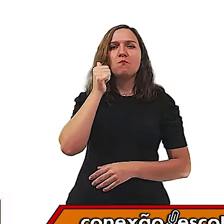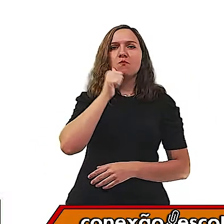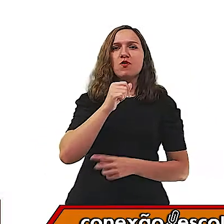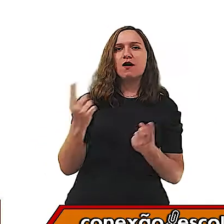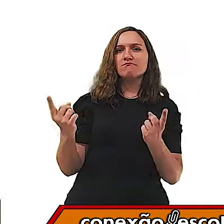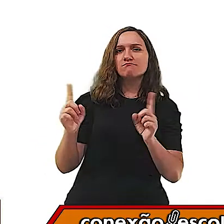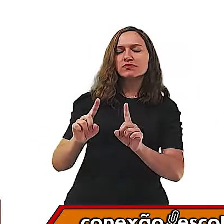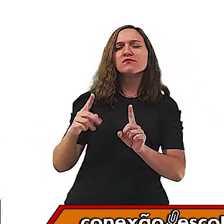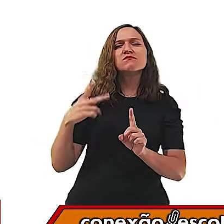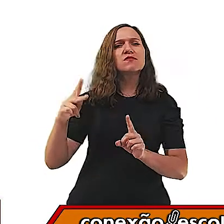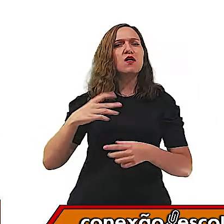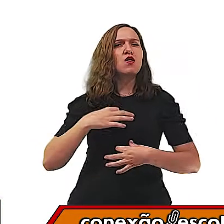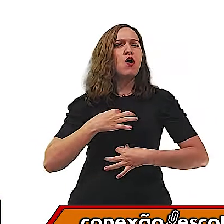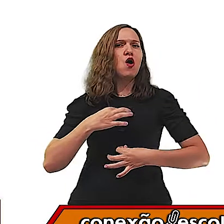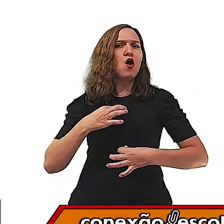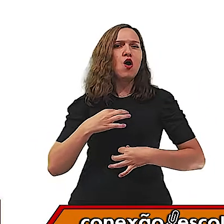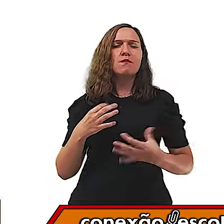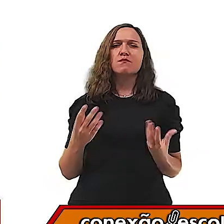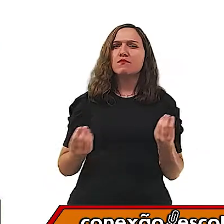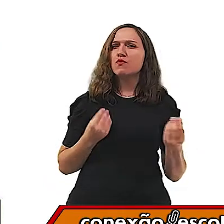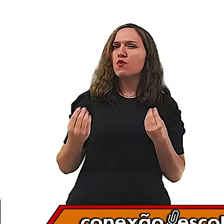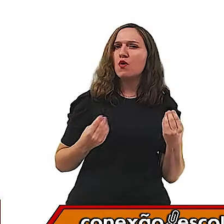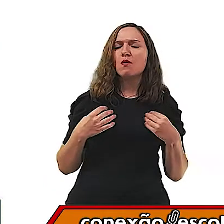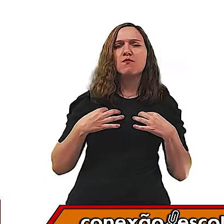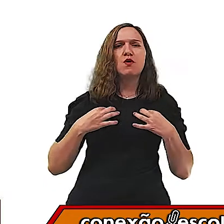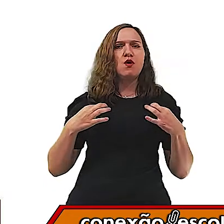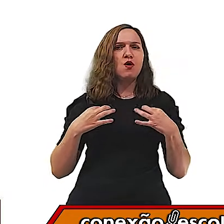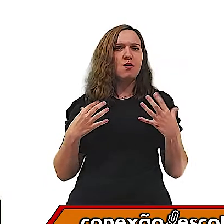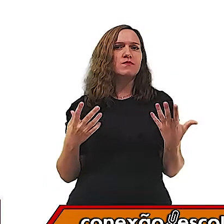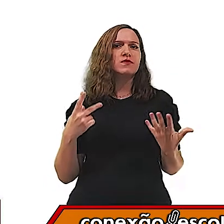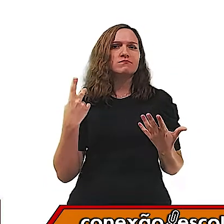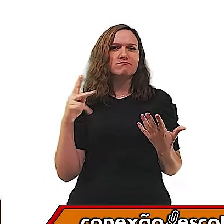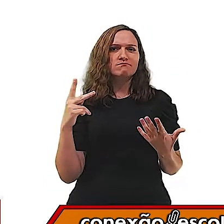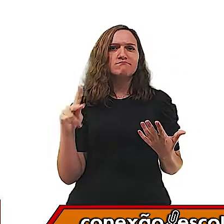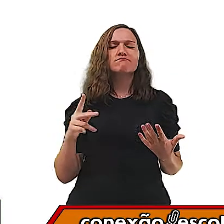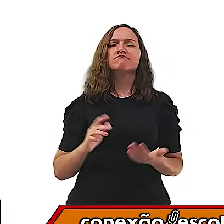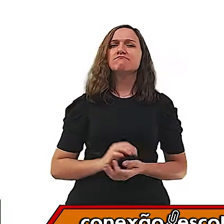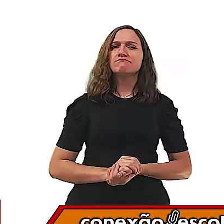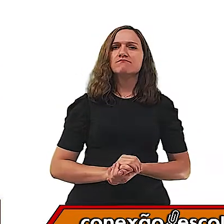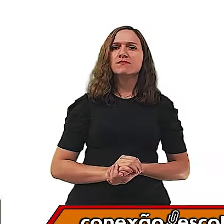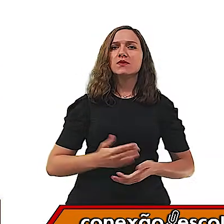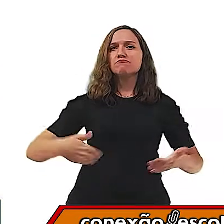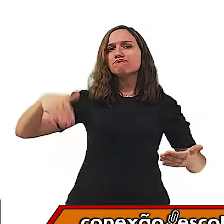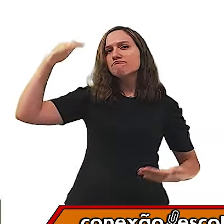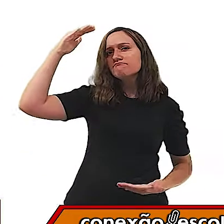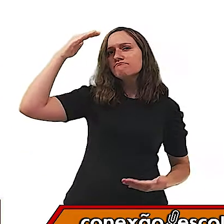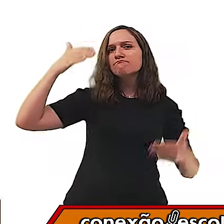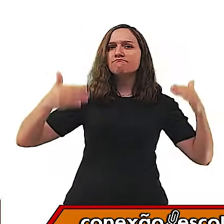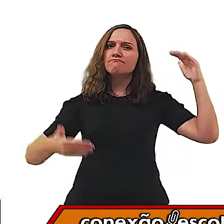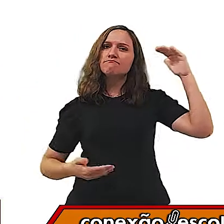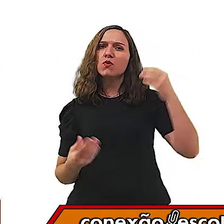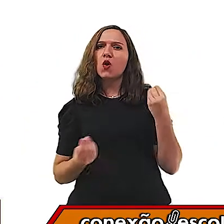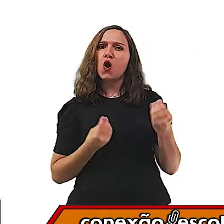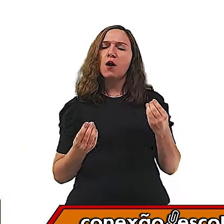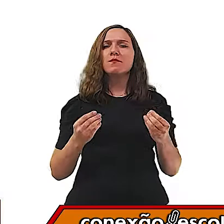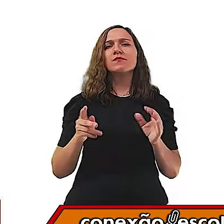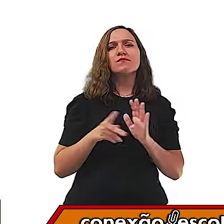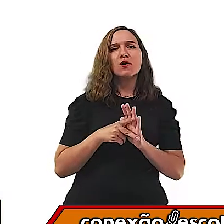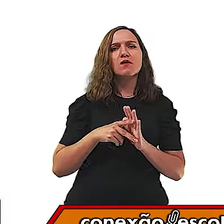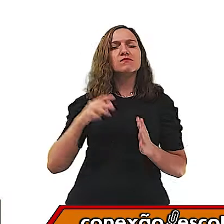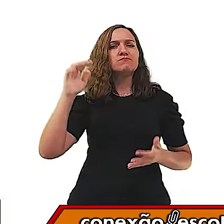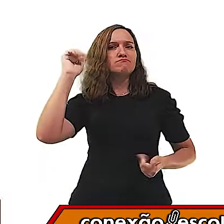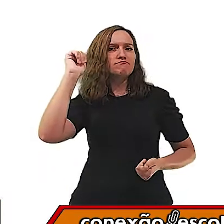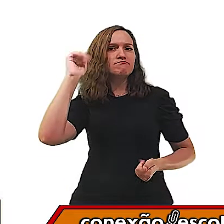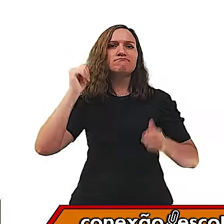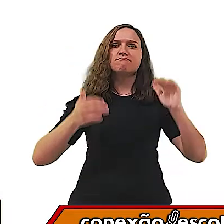estão as roupas? As vestimentas? Os braços. Nessa aula, nós vamos estudar as